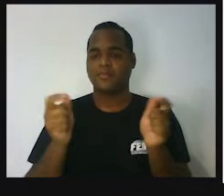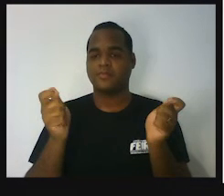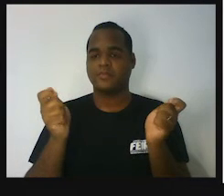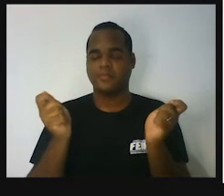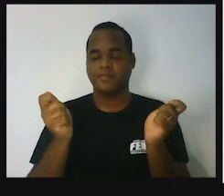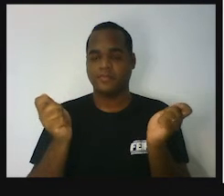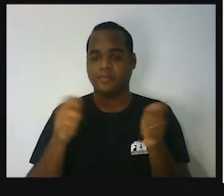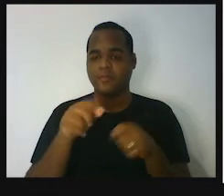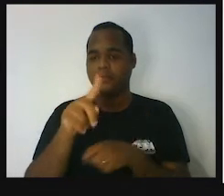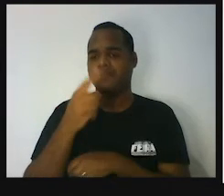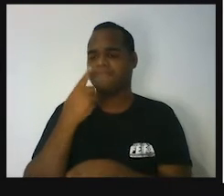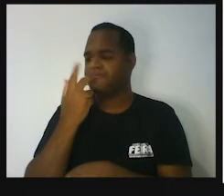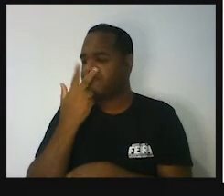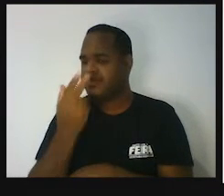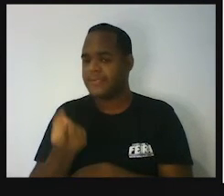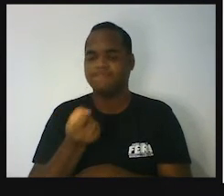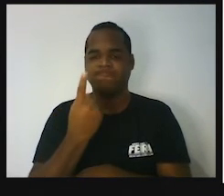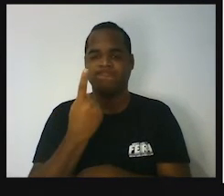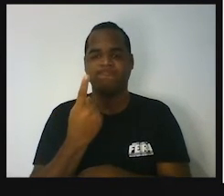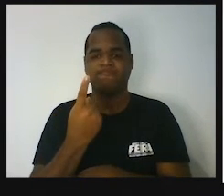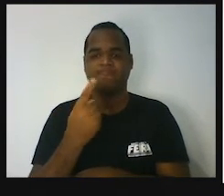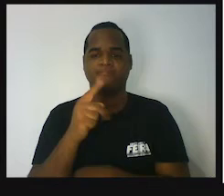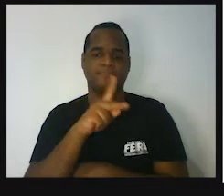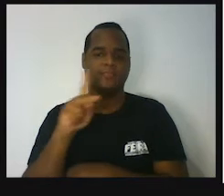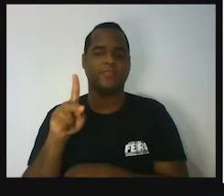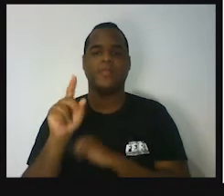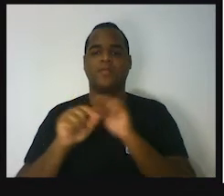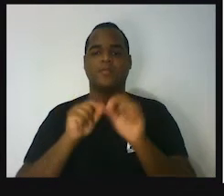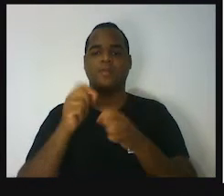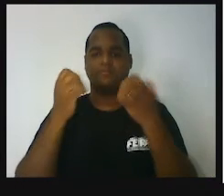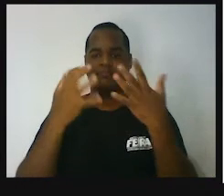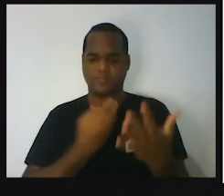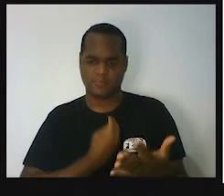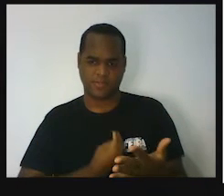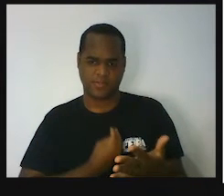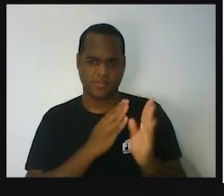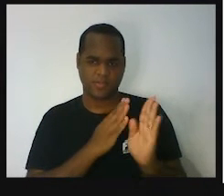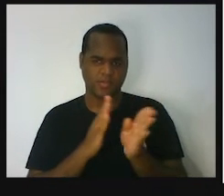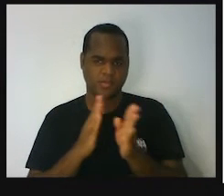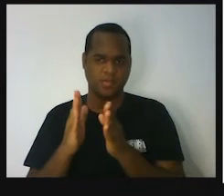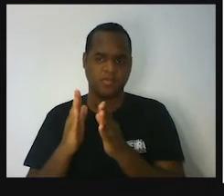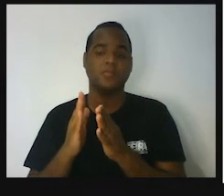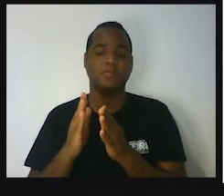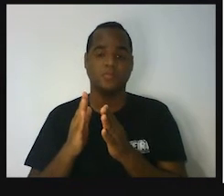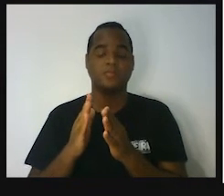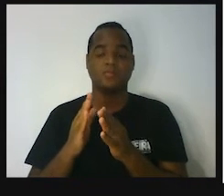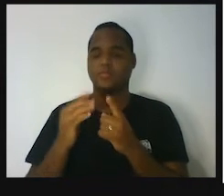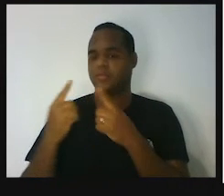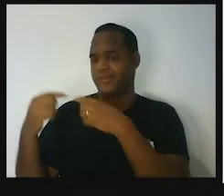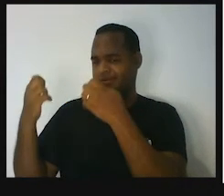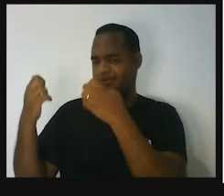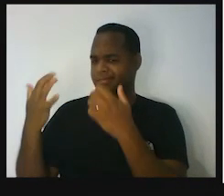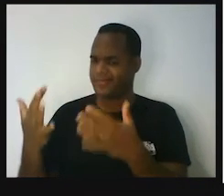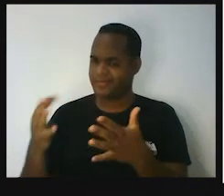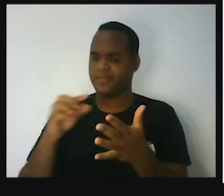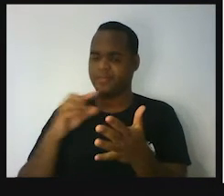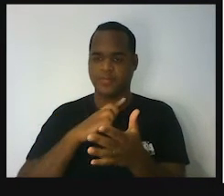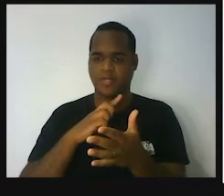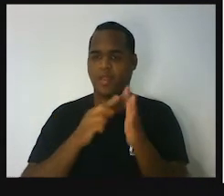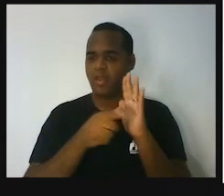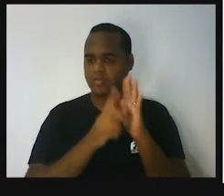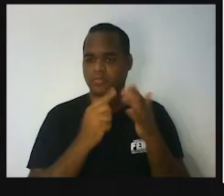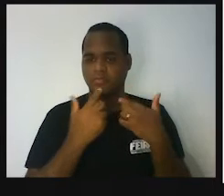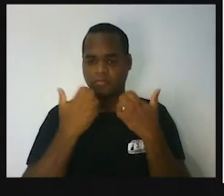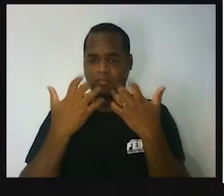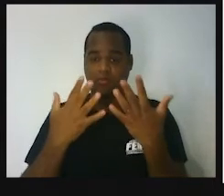estranhando, né? Professor, isso aí estava na aula passada, na aula anterior